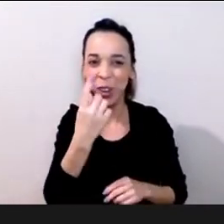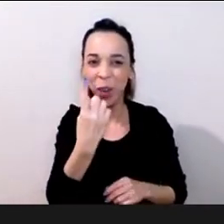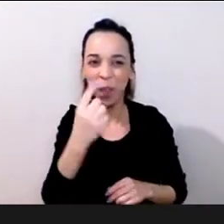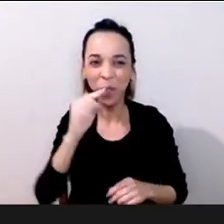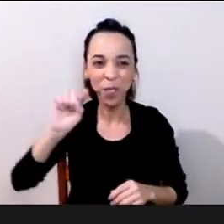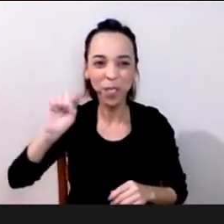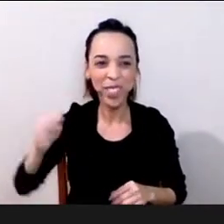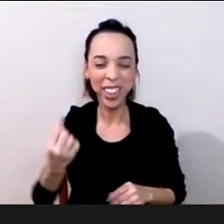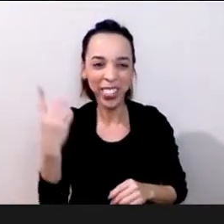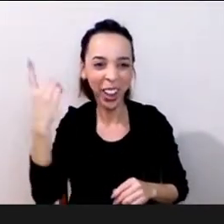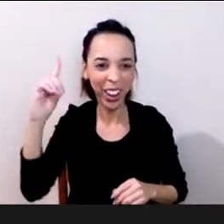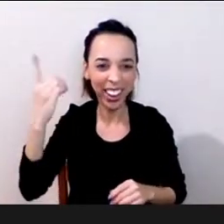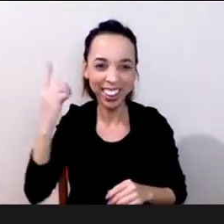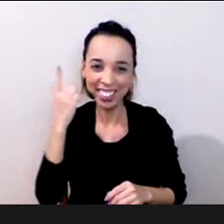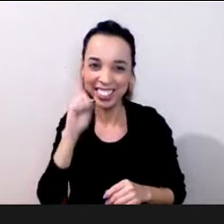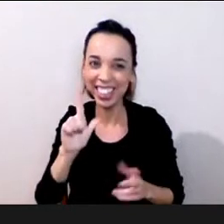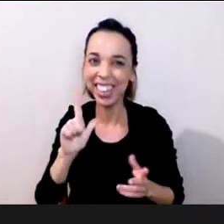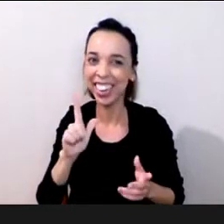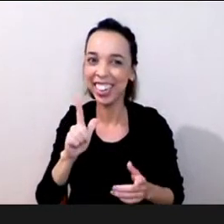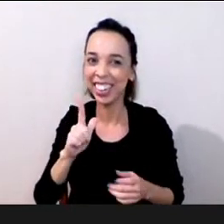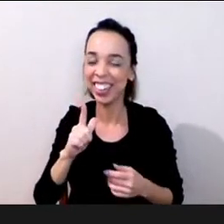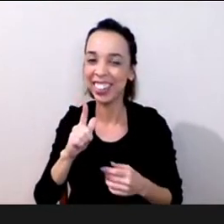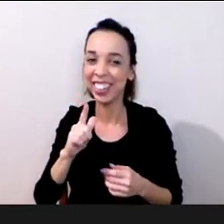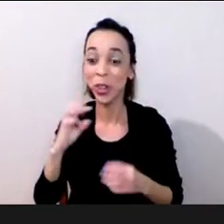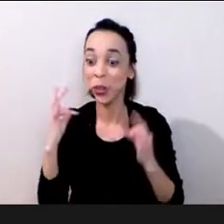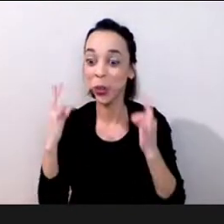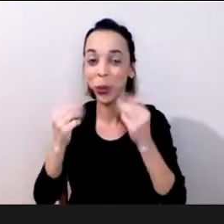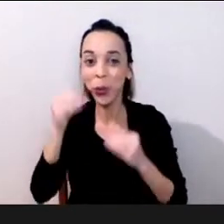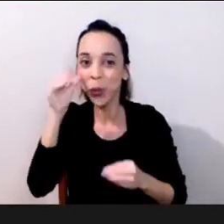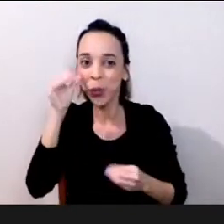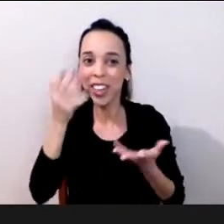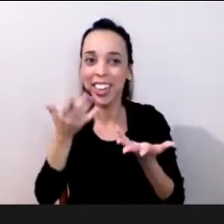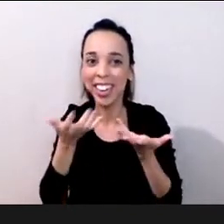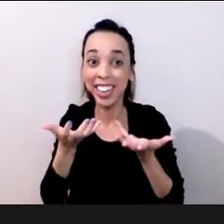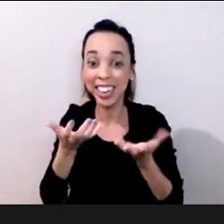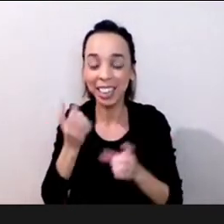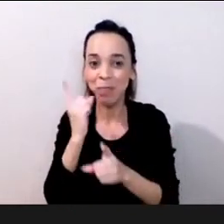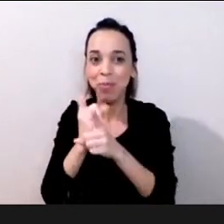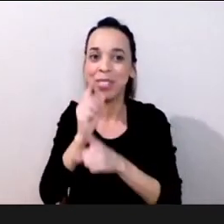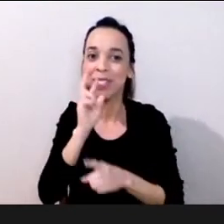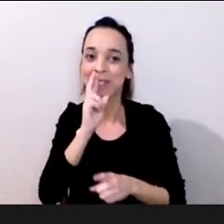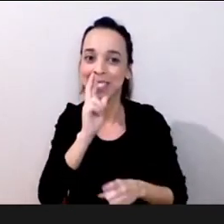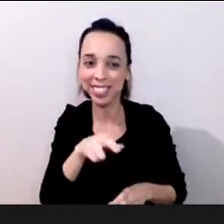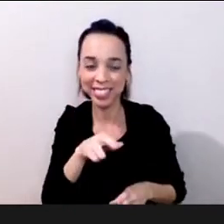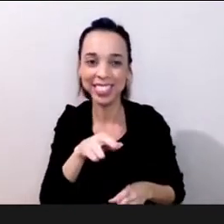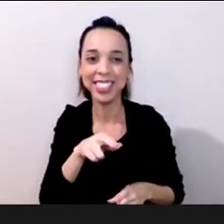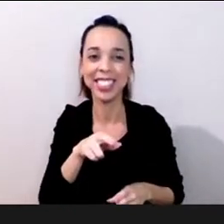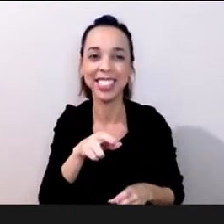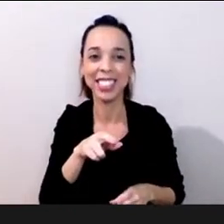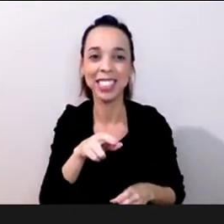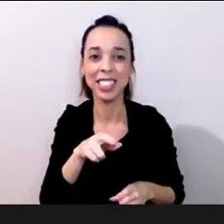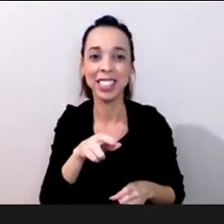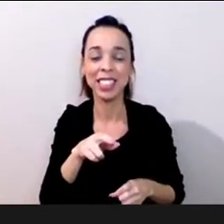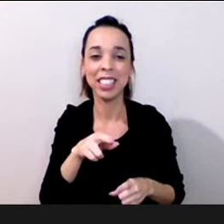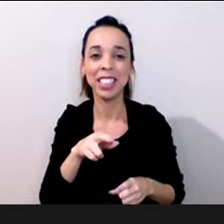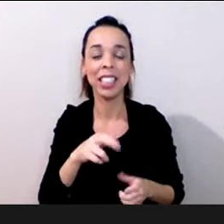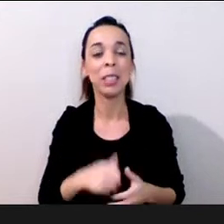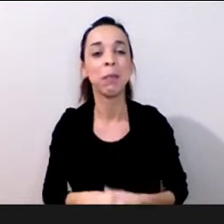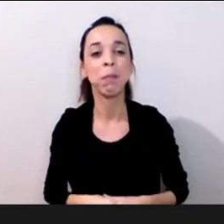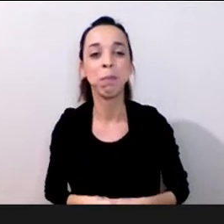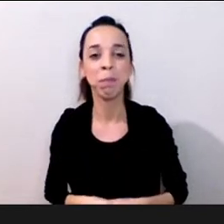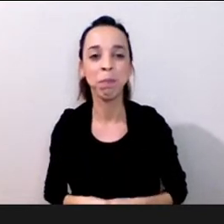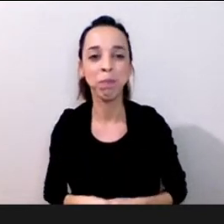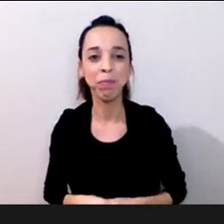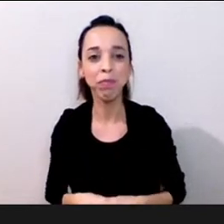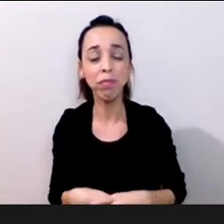como é que quando quando falta porque nós estamos estamos toda a nossa vida foi assim foi uns com os outros foi a ser